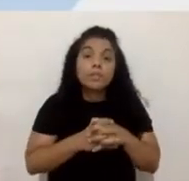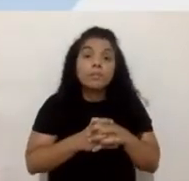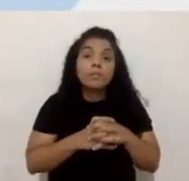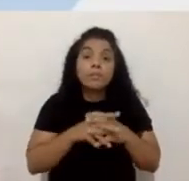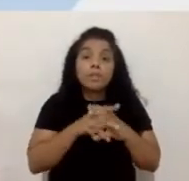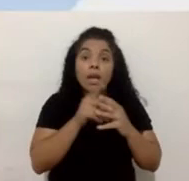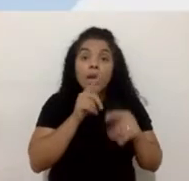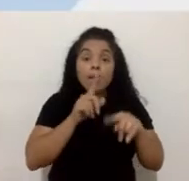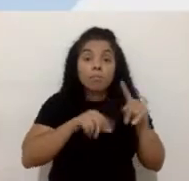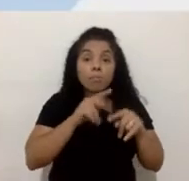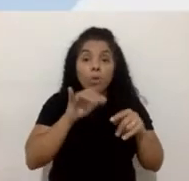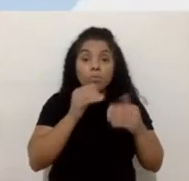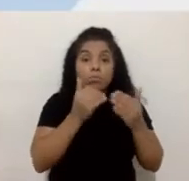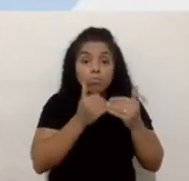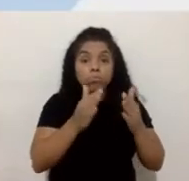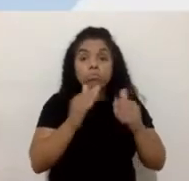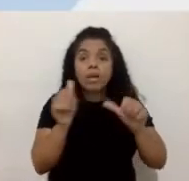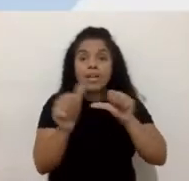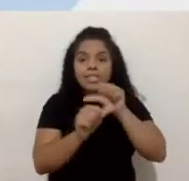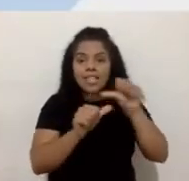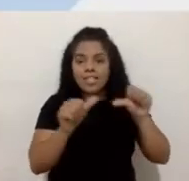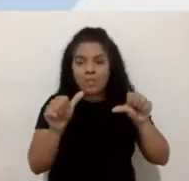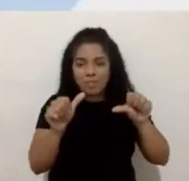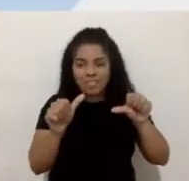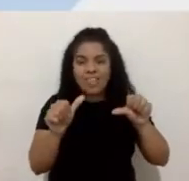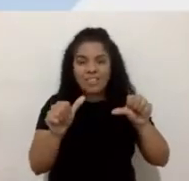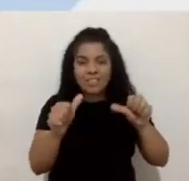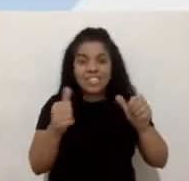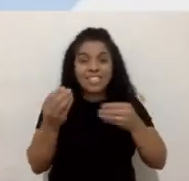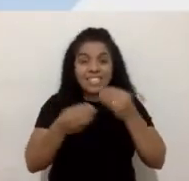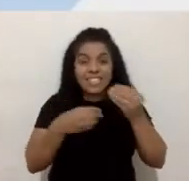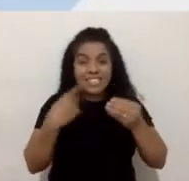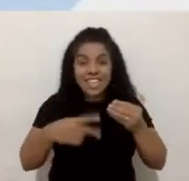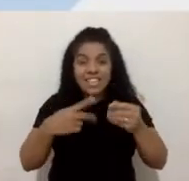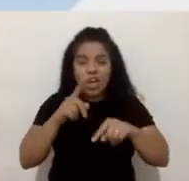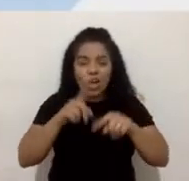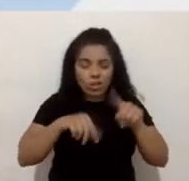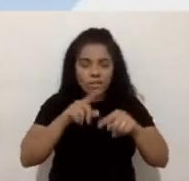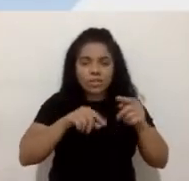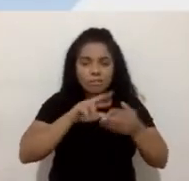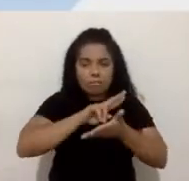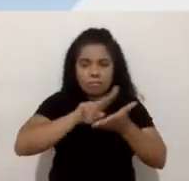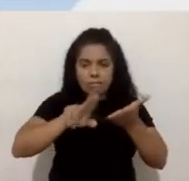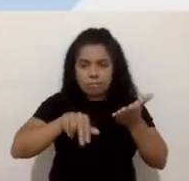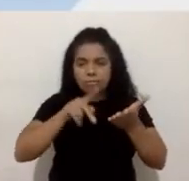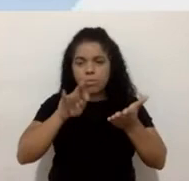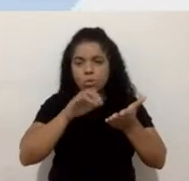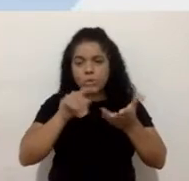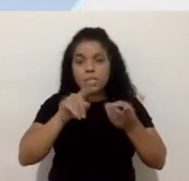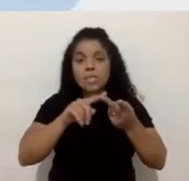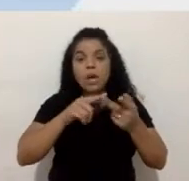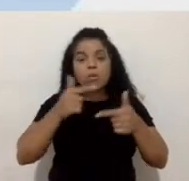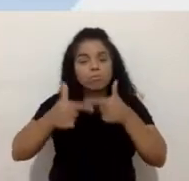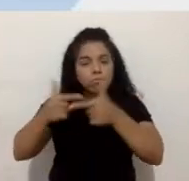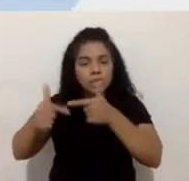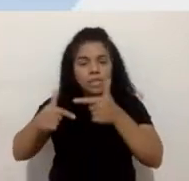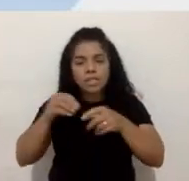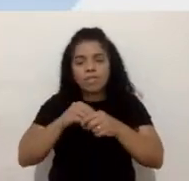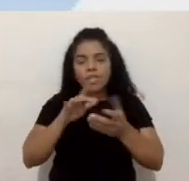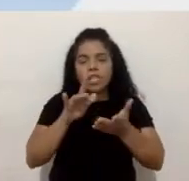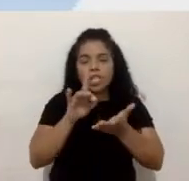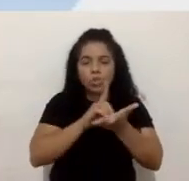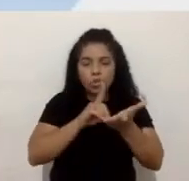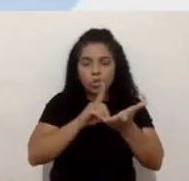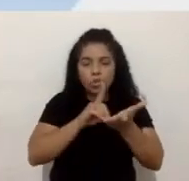puxando essa transformação da nossa cadeia de produção de serviços digitais. Ele é um produto